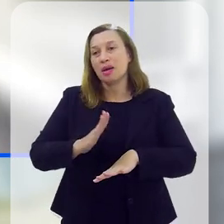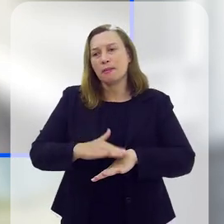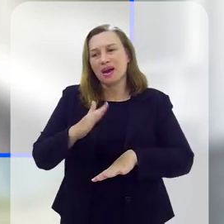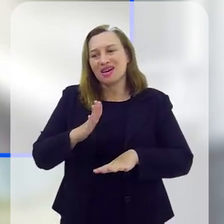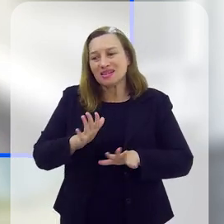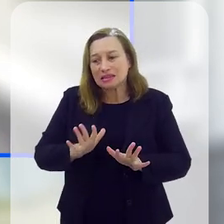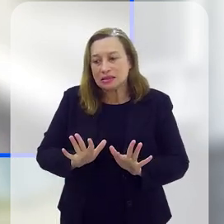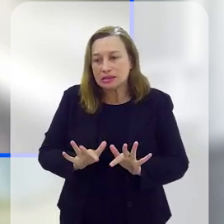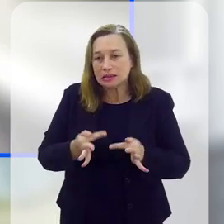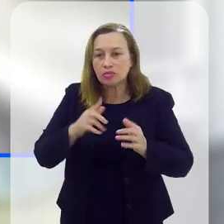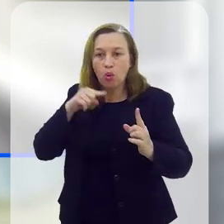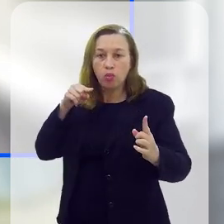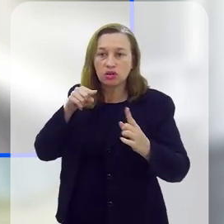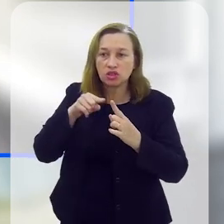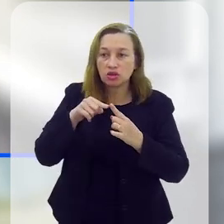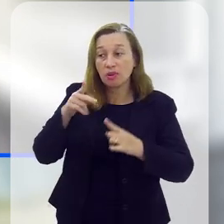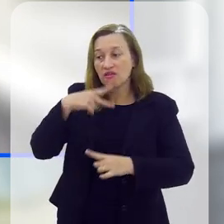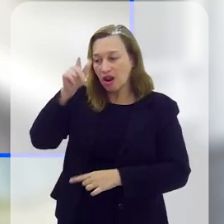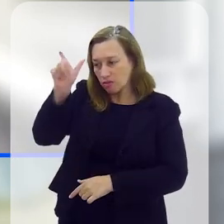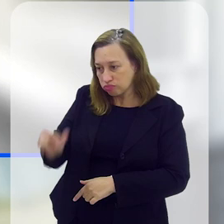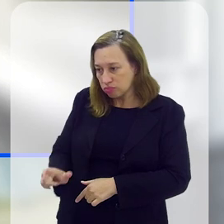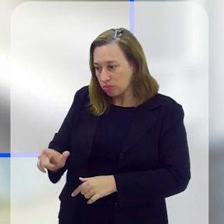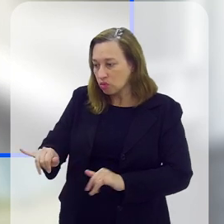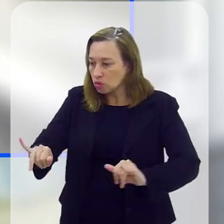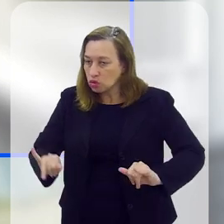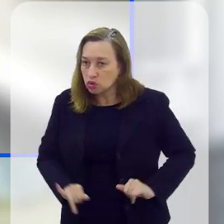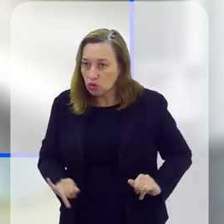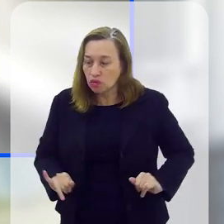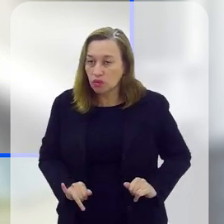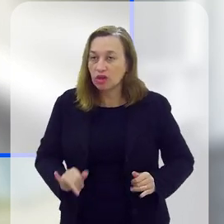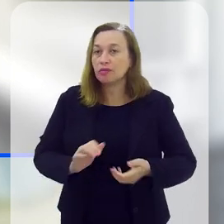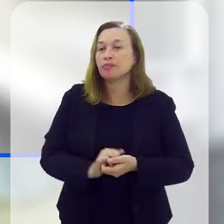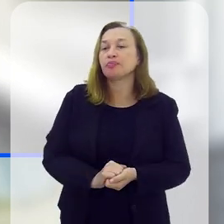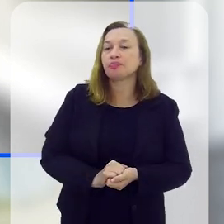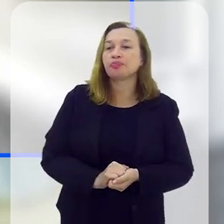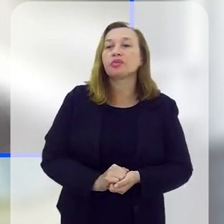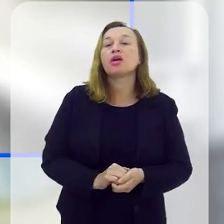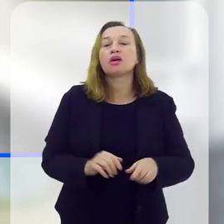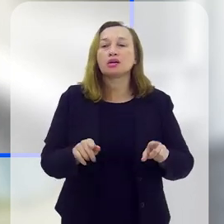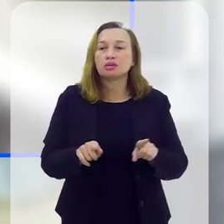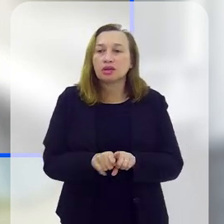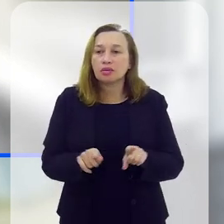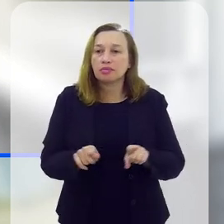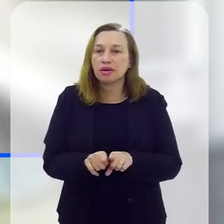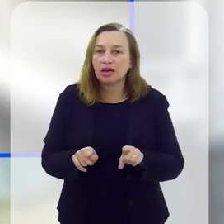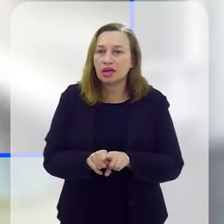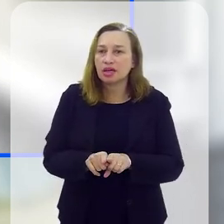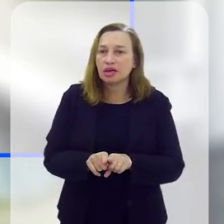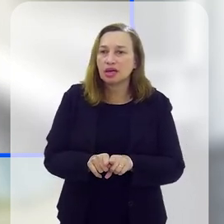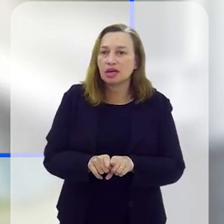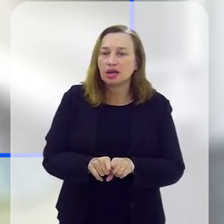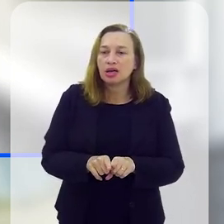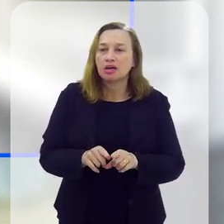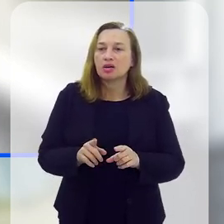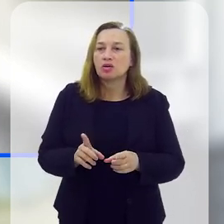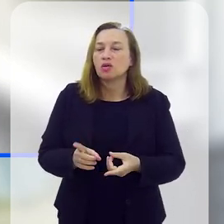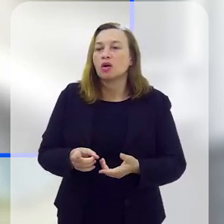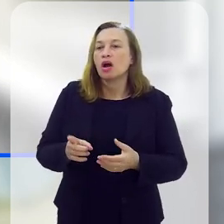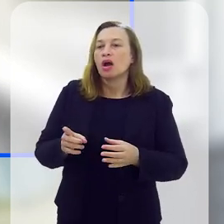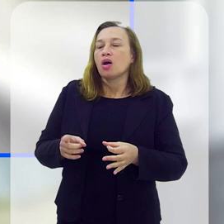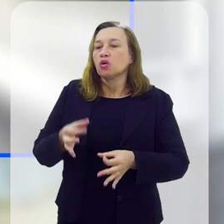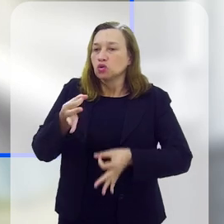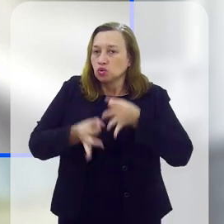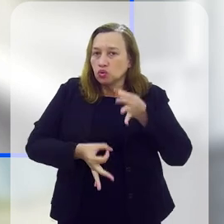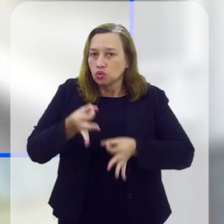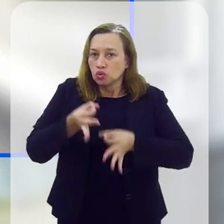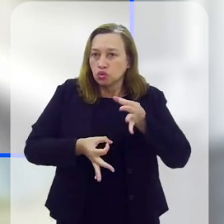da maneira mais discreta e mais objetiva para falar com aquela vítima. A própria Seju Vida também, que entra em contato também com essas vítimas, né, tem um